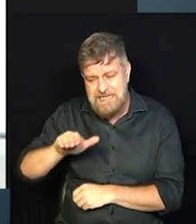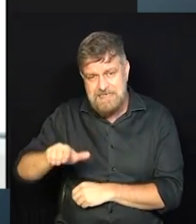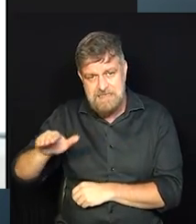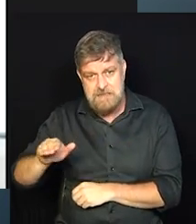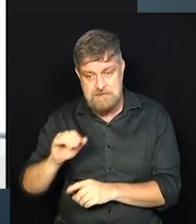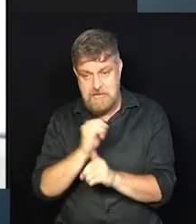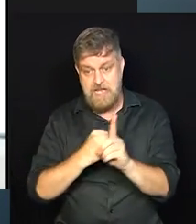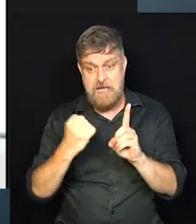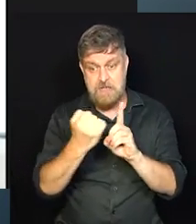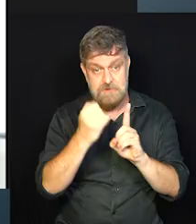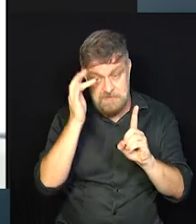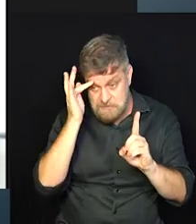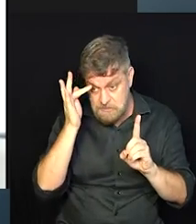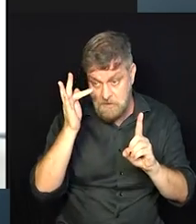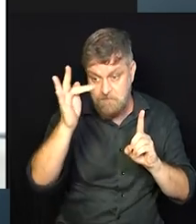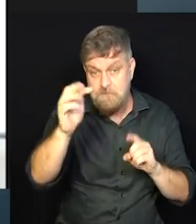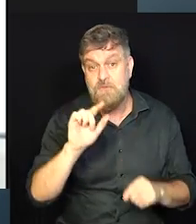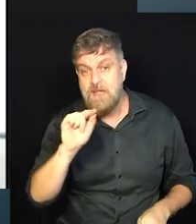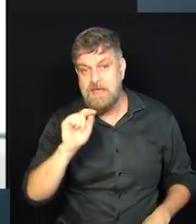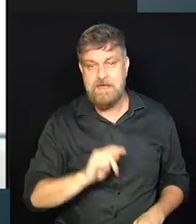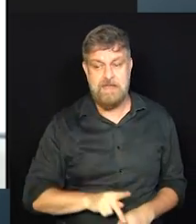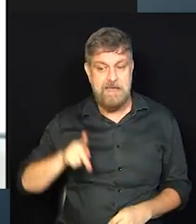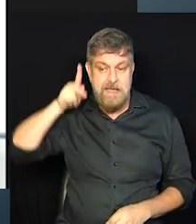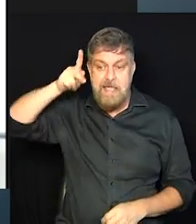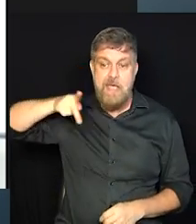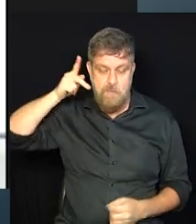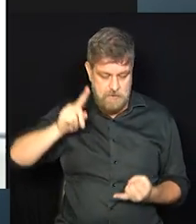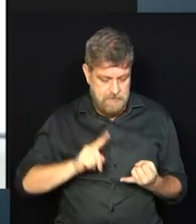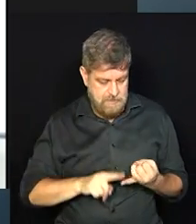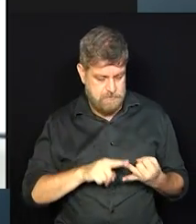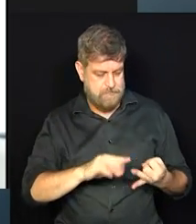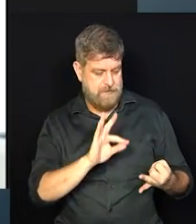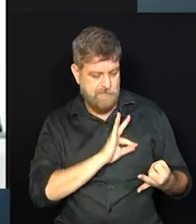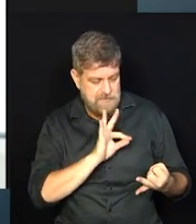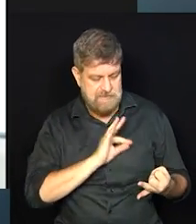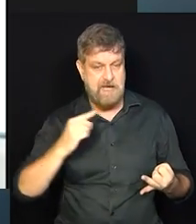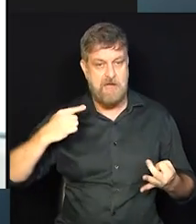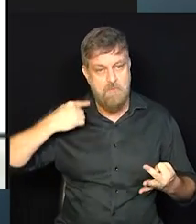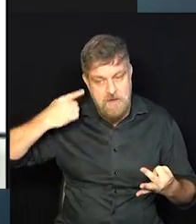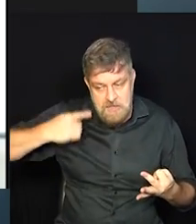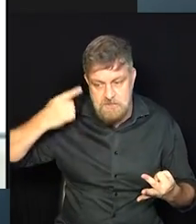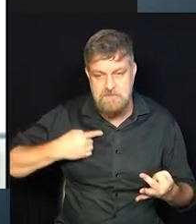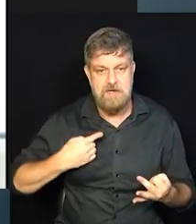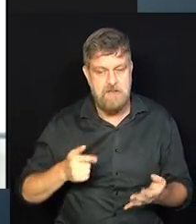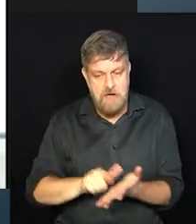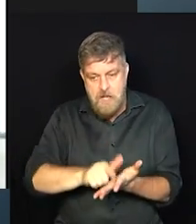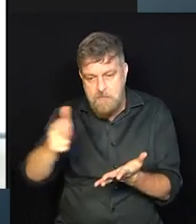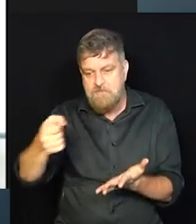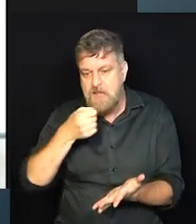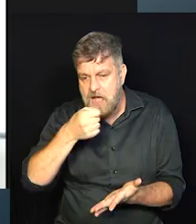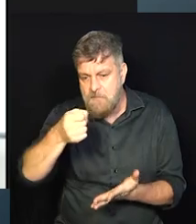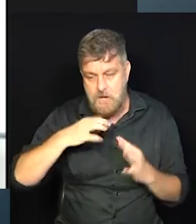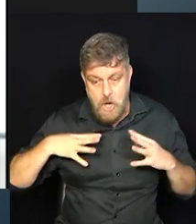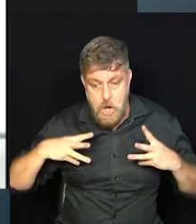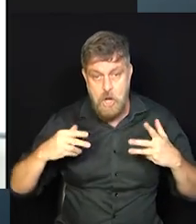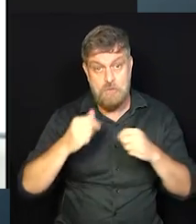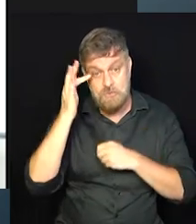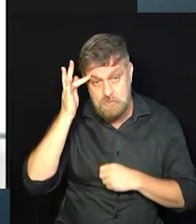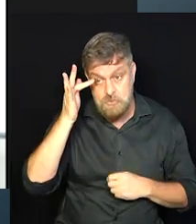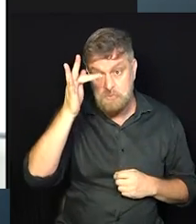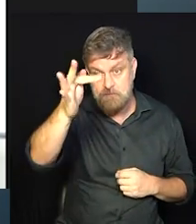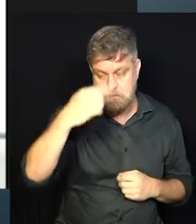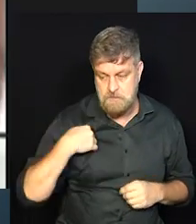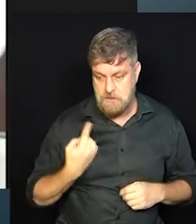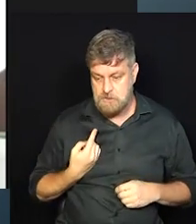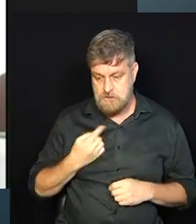são a nossa sociedade de amanhã são os políticos de amanhã são os policiais de amanhã são os advogados os jornalistas todos de amanhã